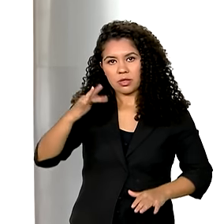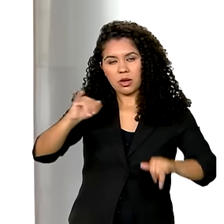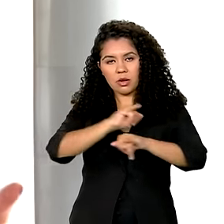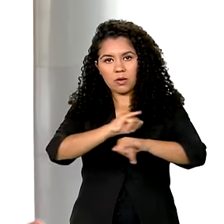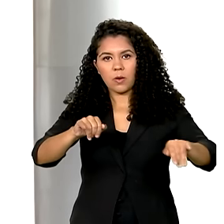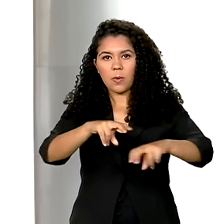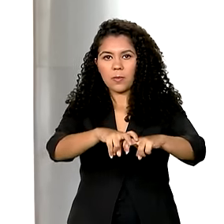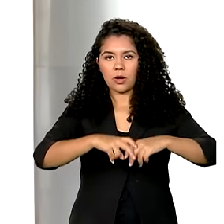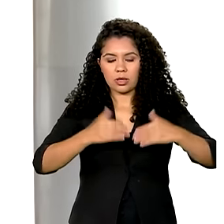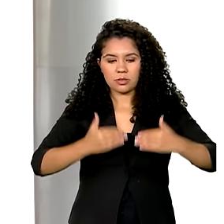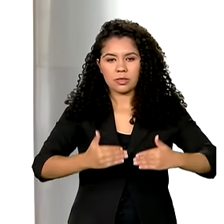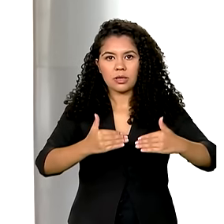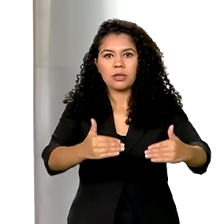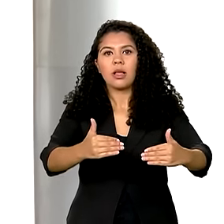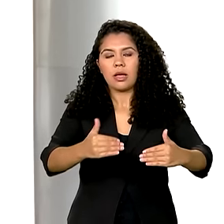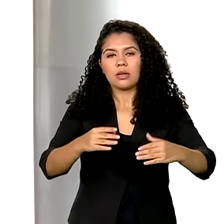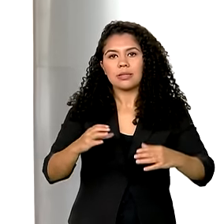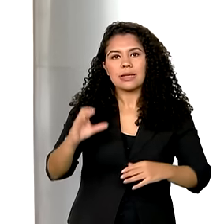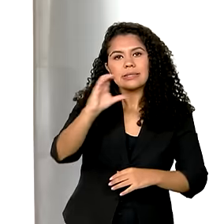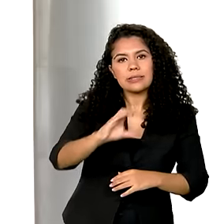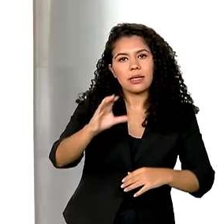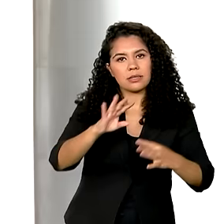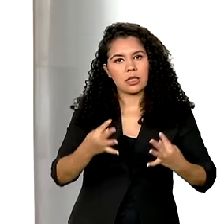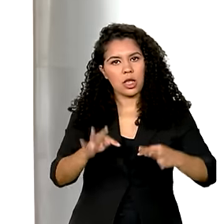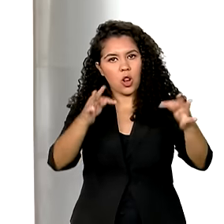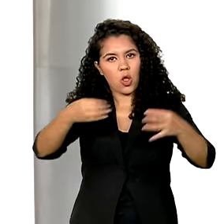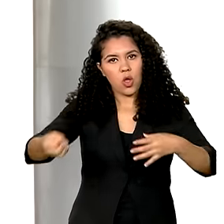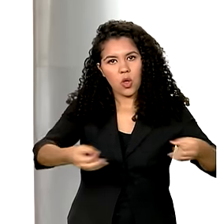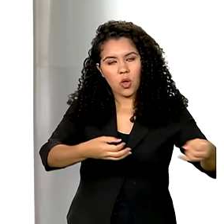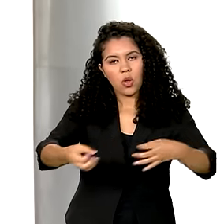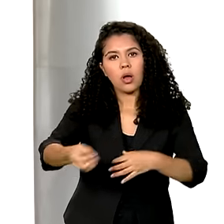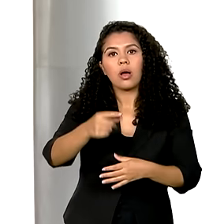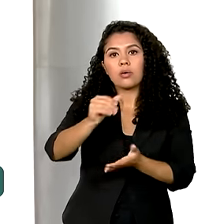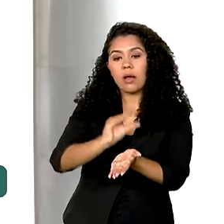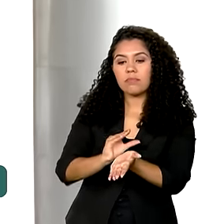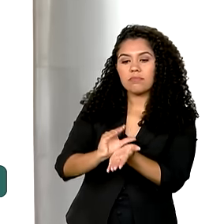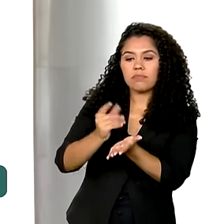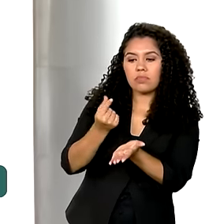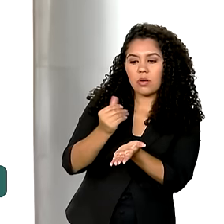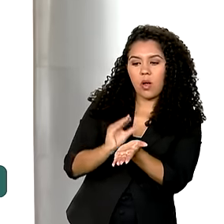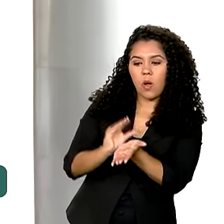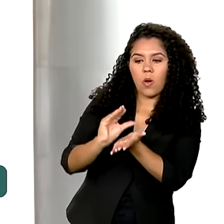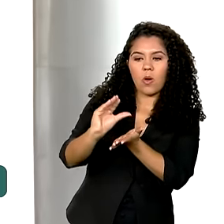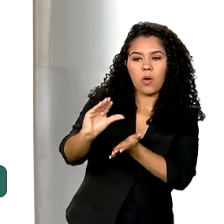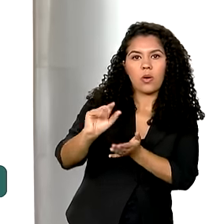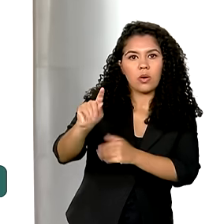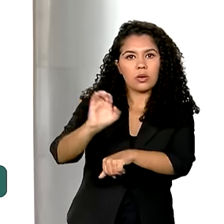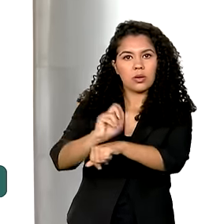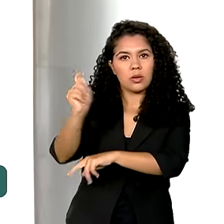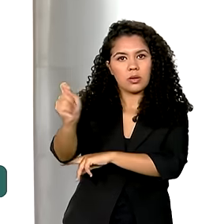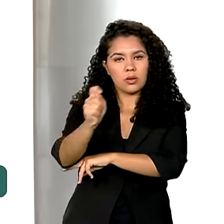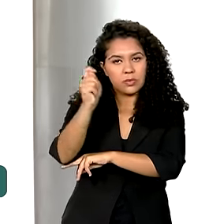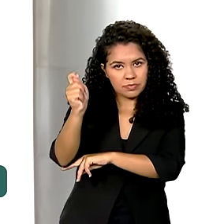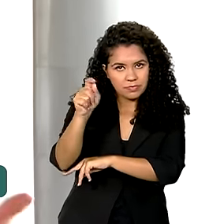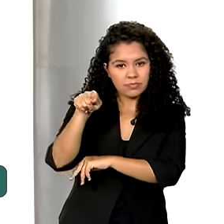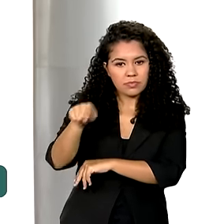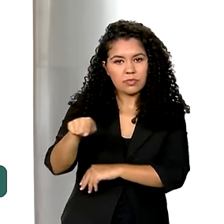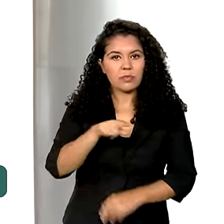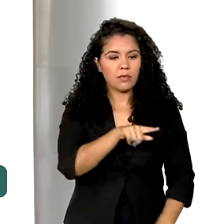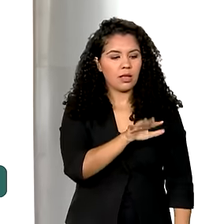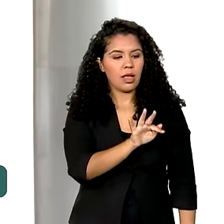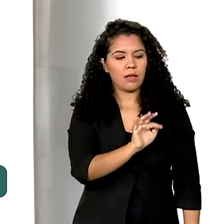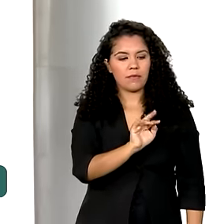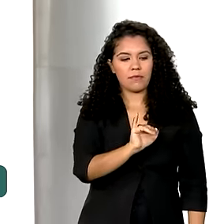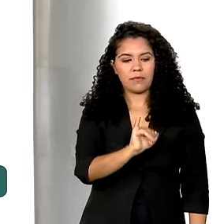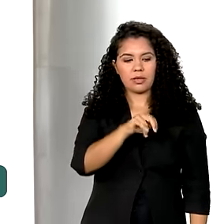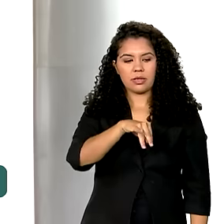Tecnologia e Inovação é uma linha de crédito para o Rio Grande do Sul por meio da Financiadora de Estudos e Projetos, a FINEP.